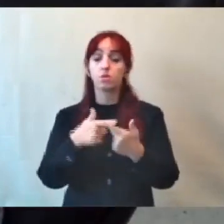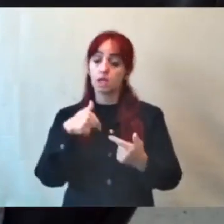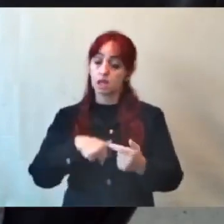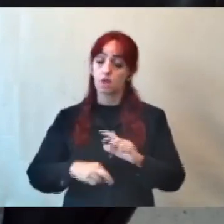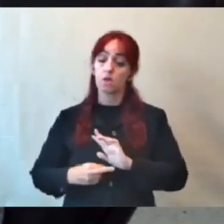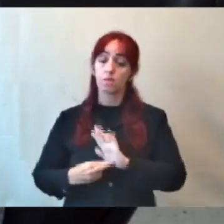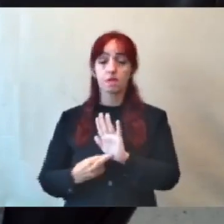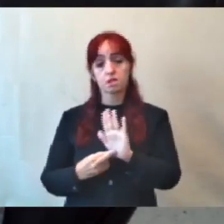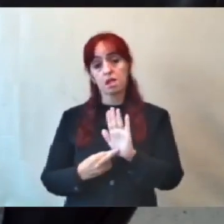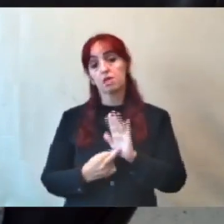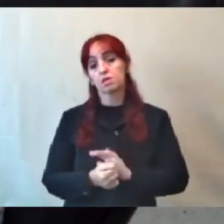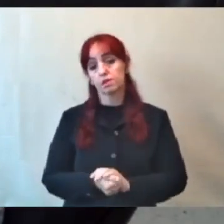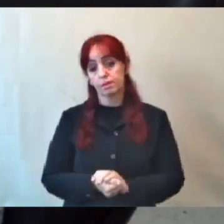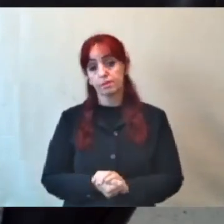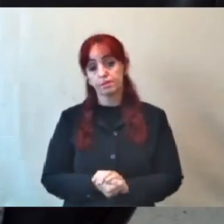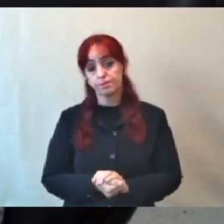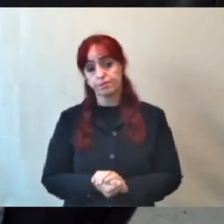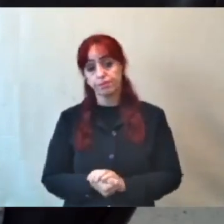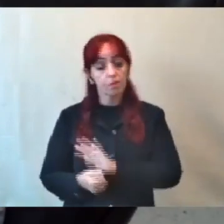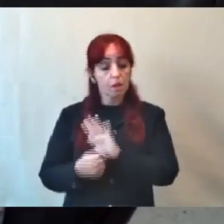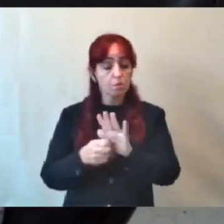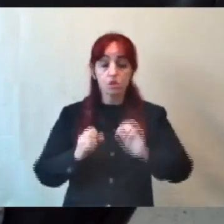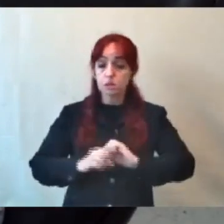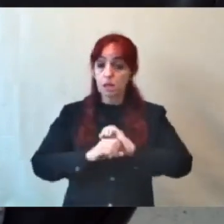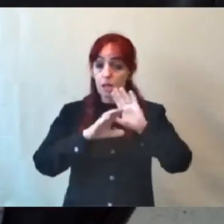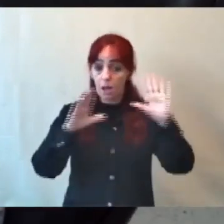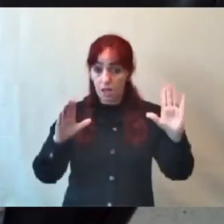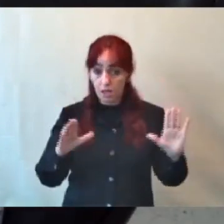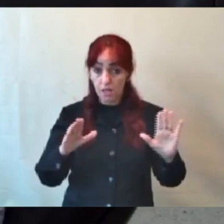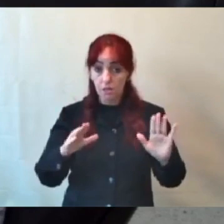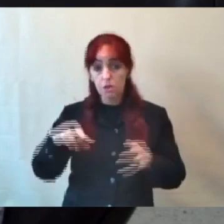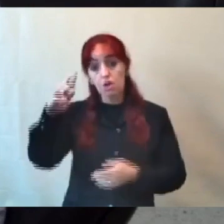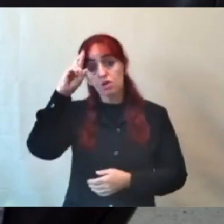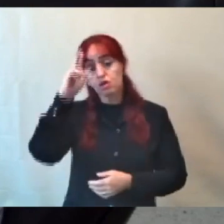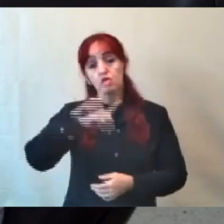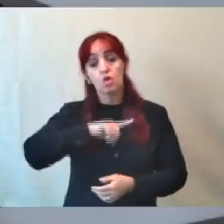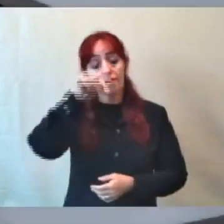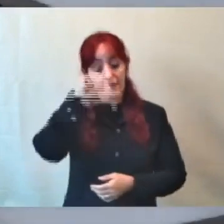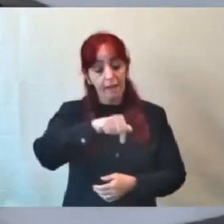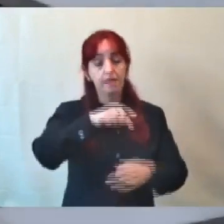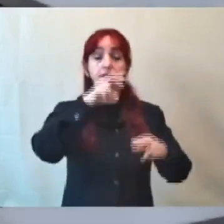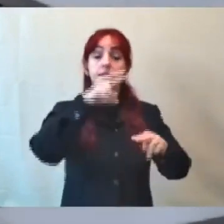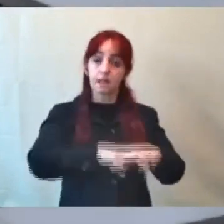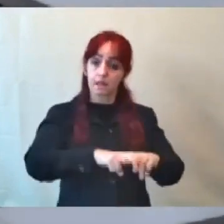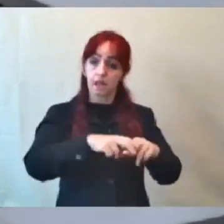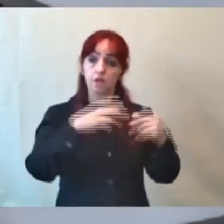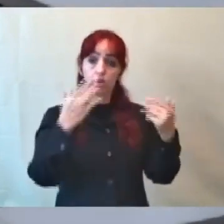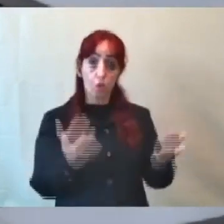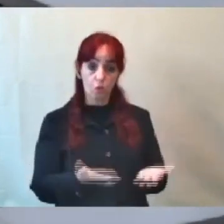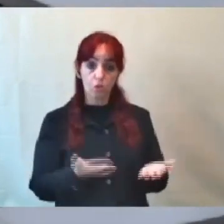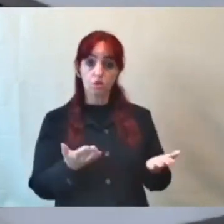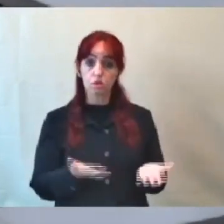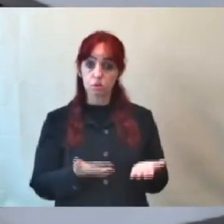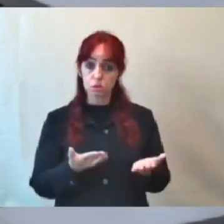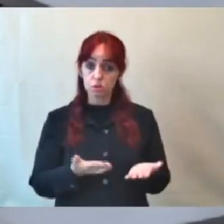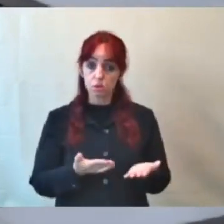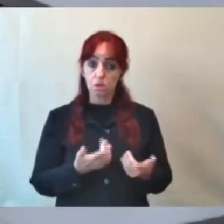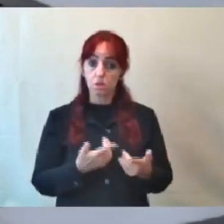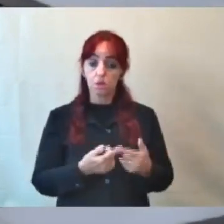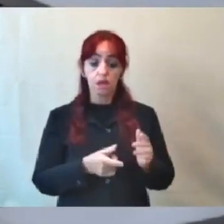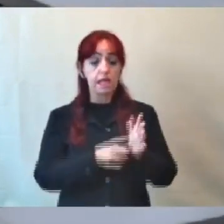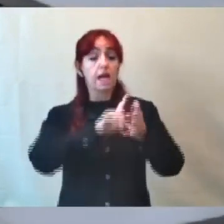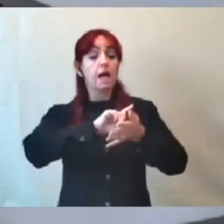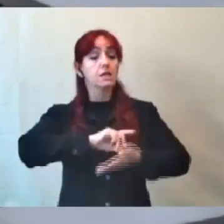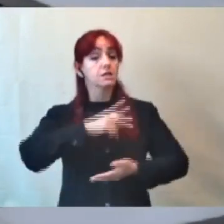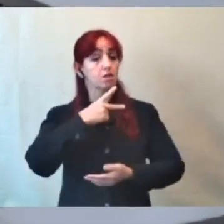Gostaria de deixar bem claro para o senhor, se o senhor está aí hoje assumindo uma cadeira que o Calil era o prefeito e o